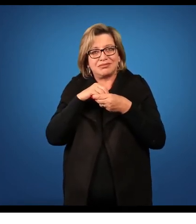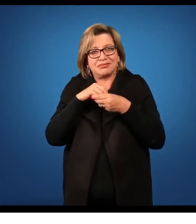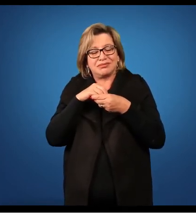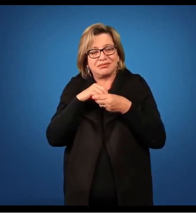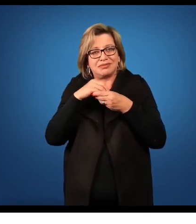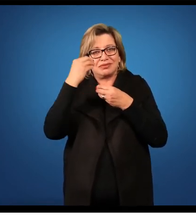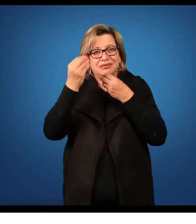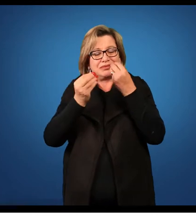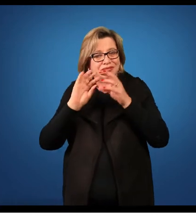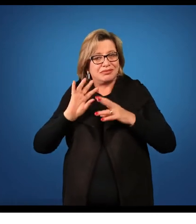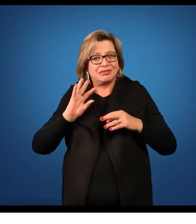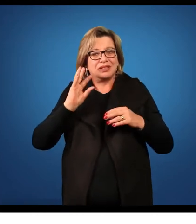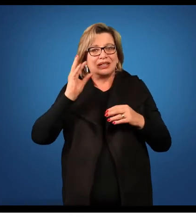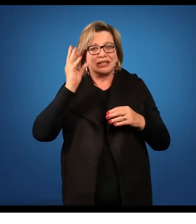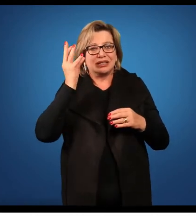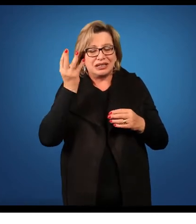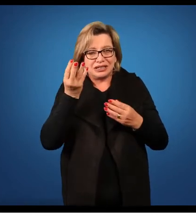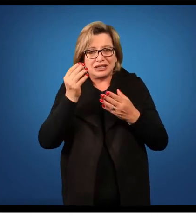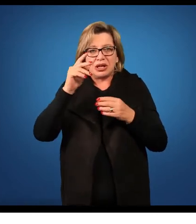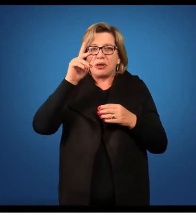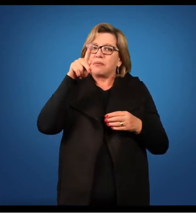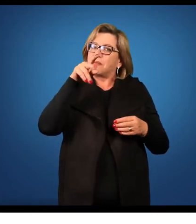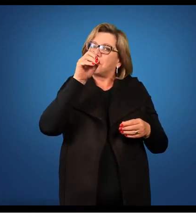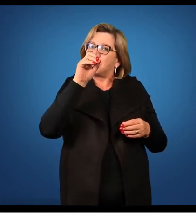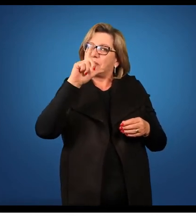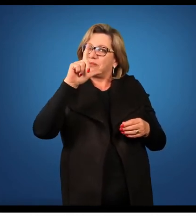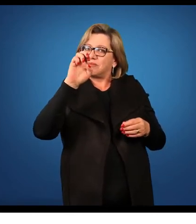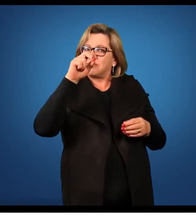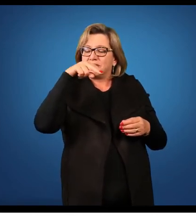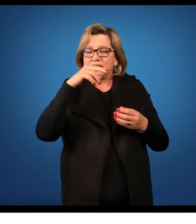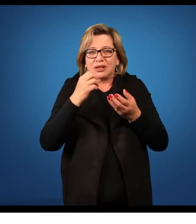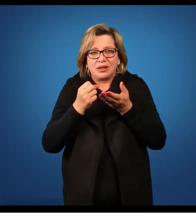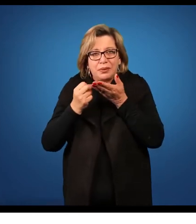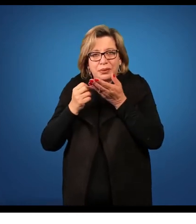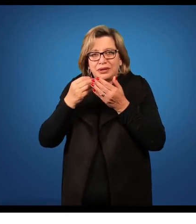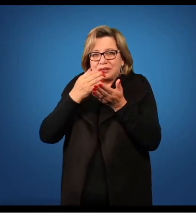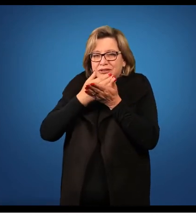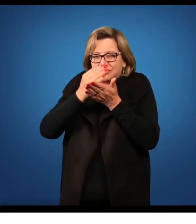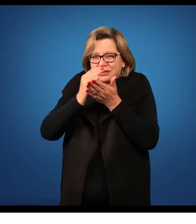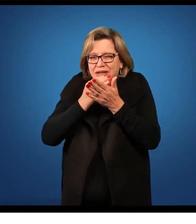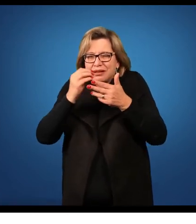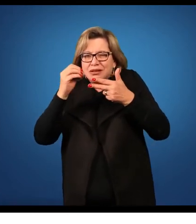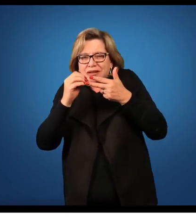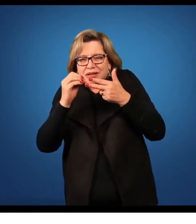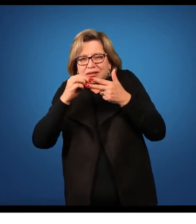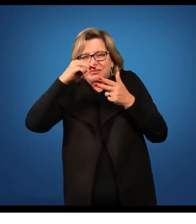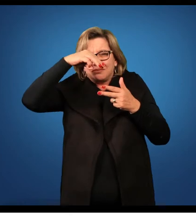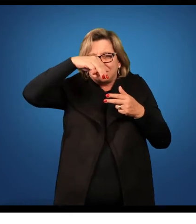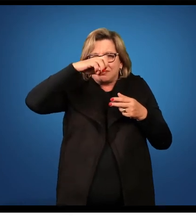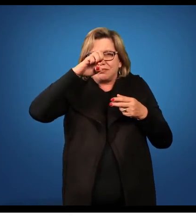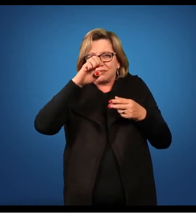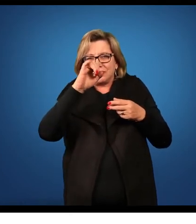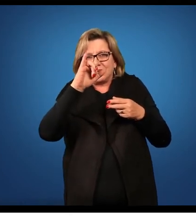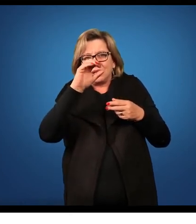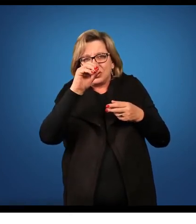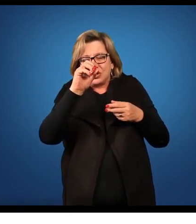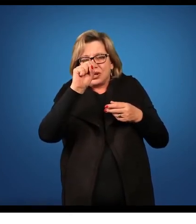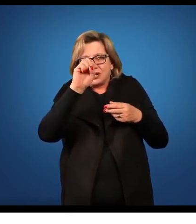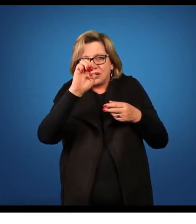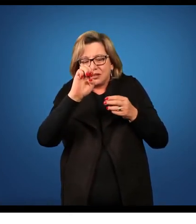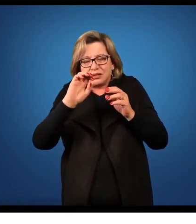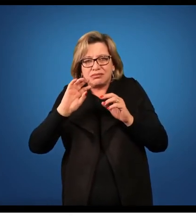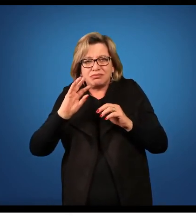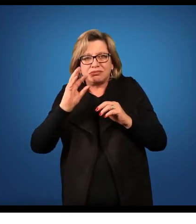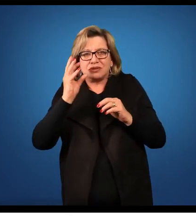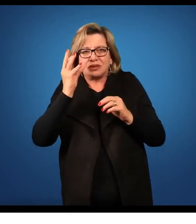que irá produzir o grão de pólen através da meiose o final da meiose resulta no micrósporo